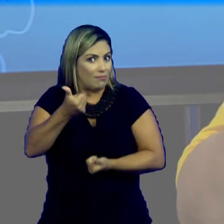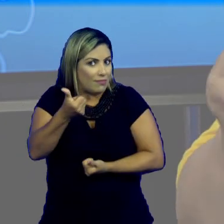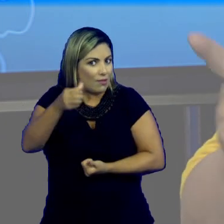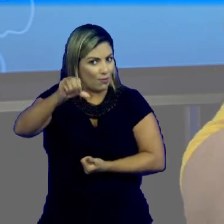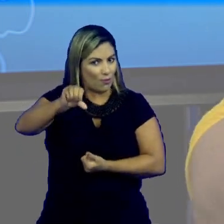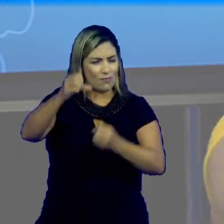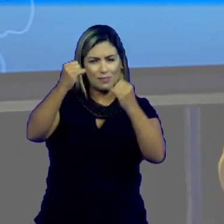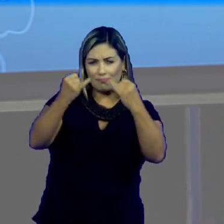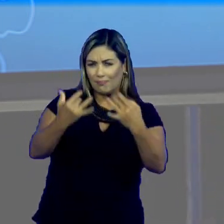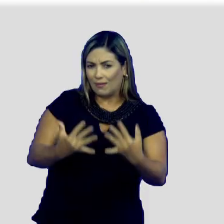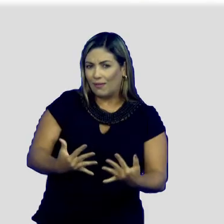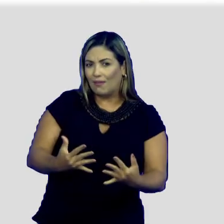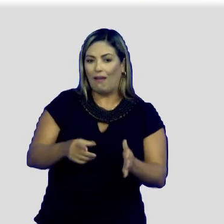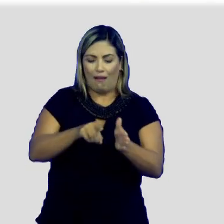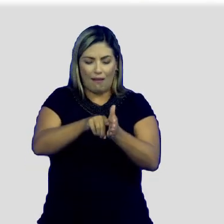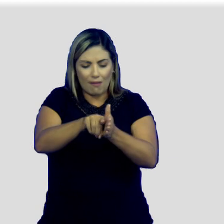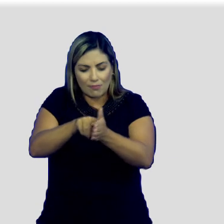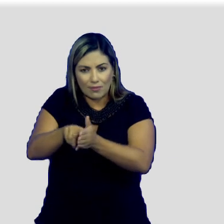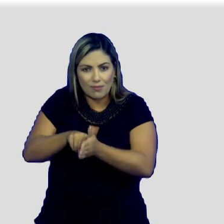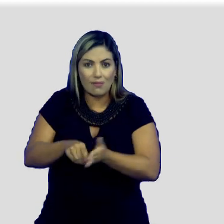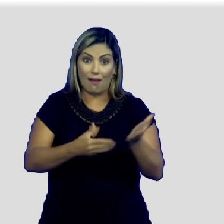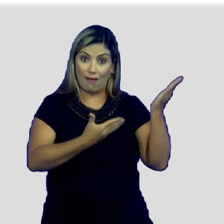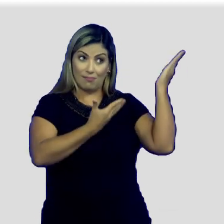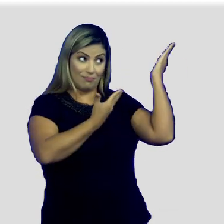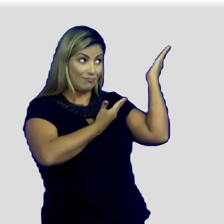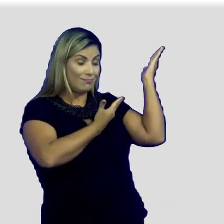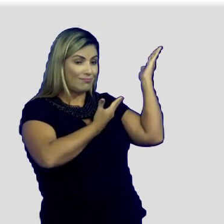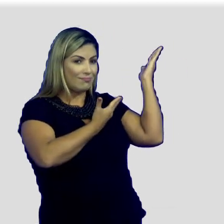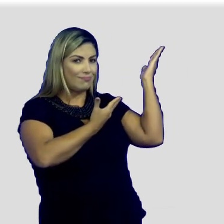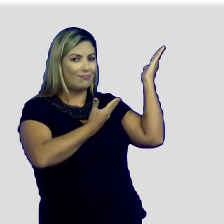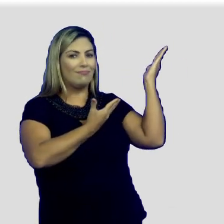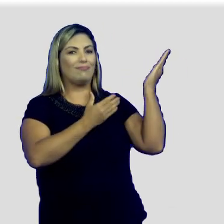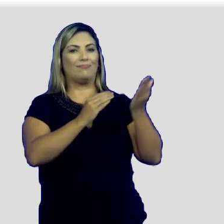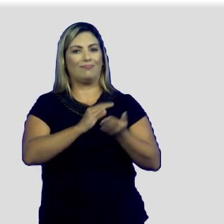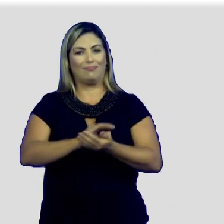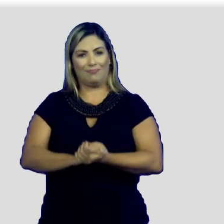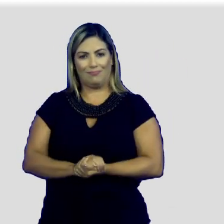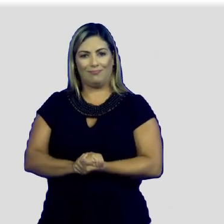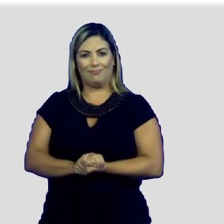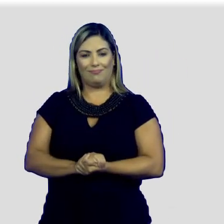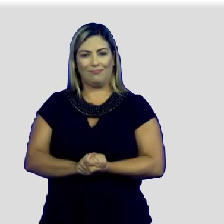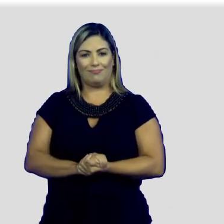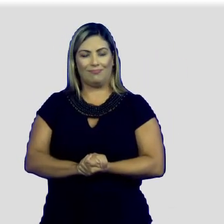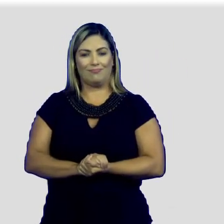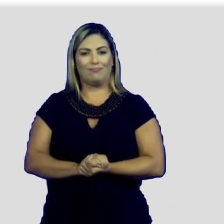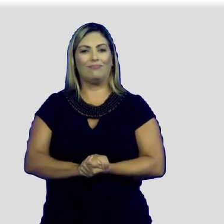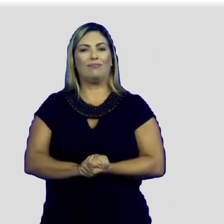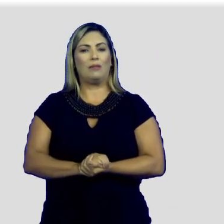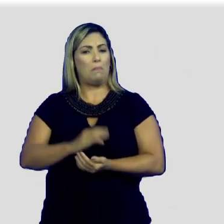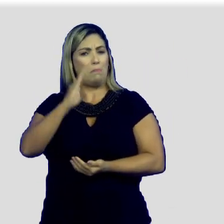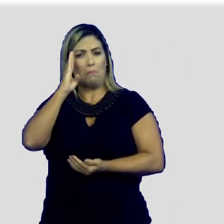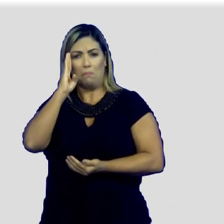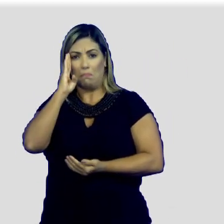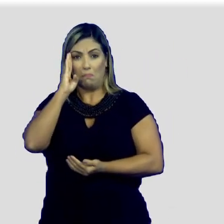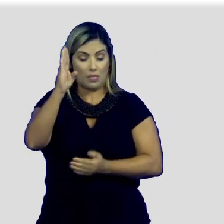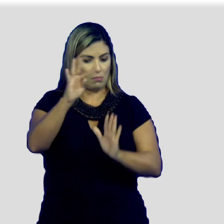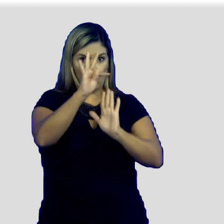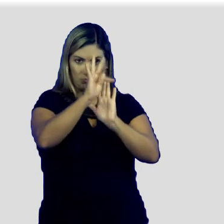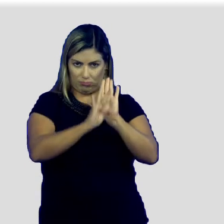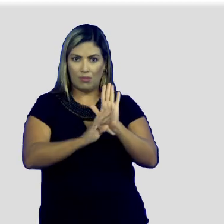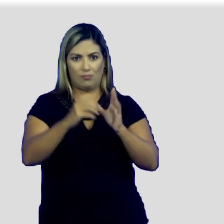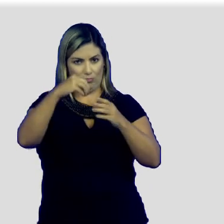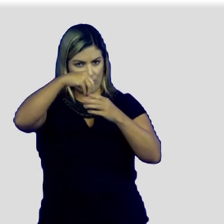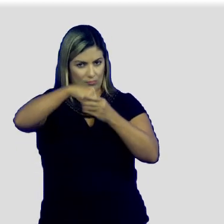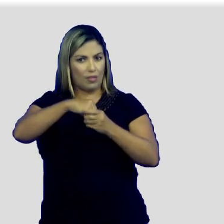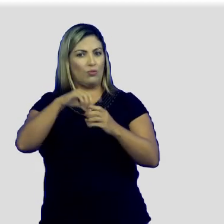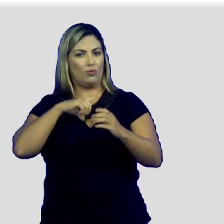19 que diz, analisar a função da linguagem predominante nos